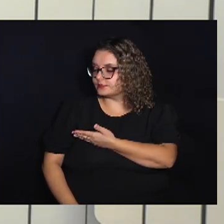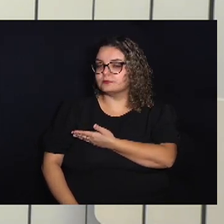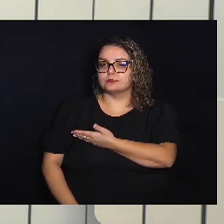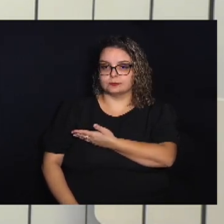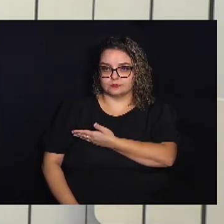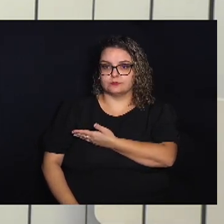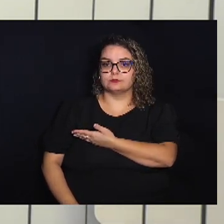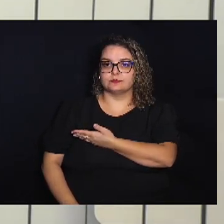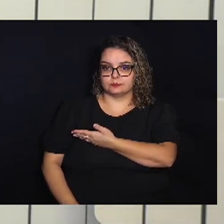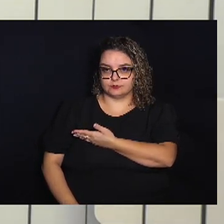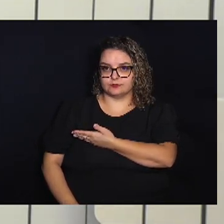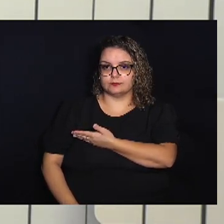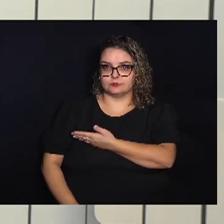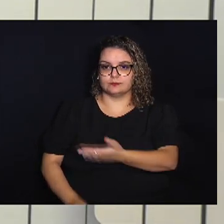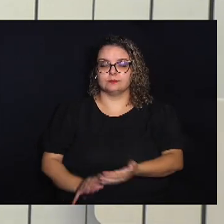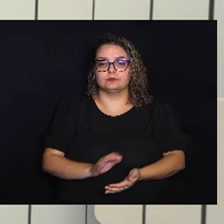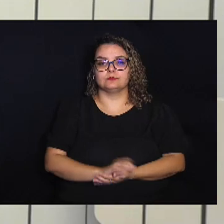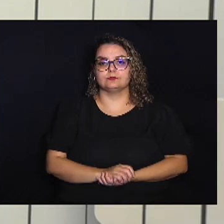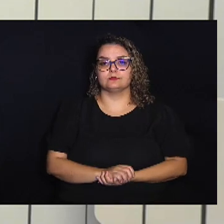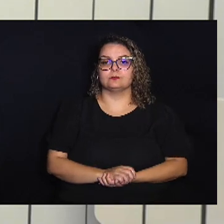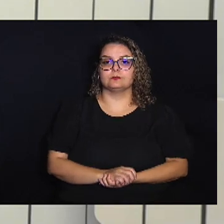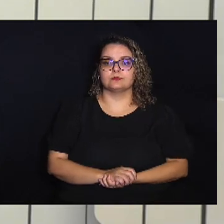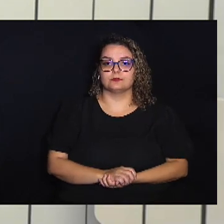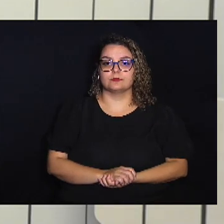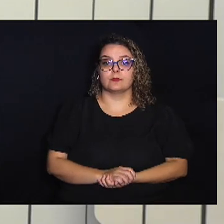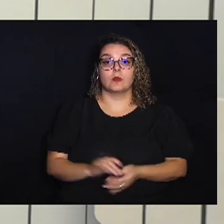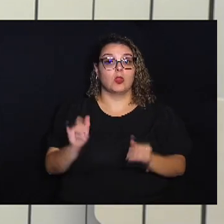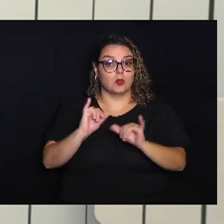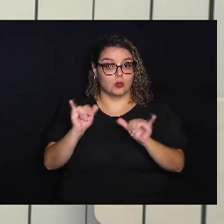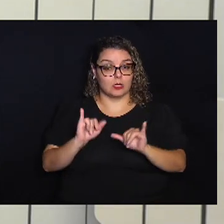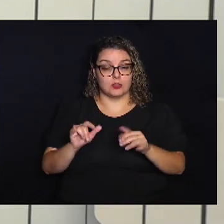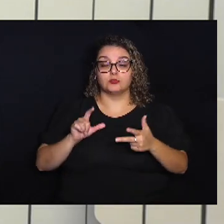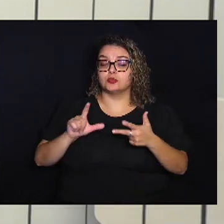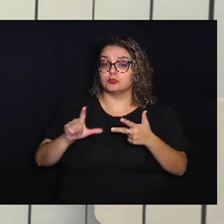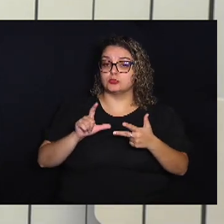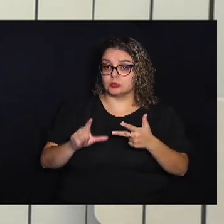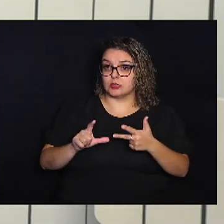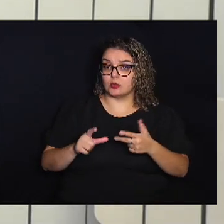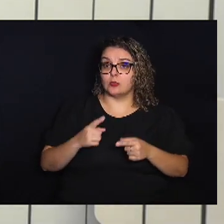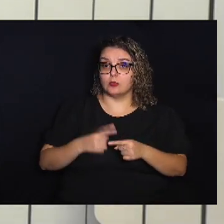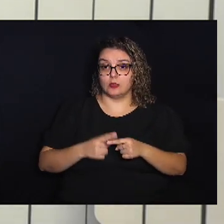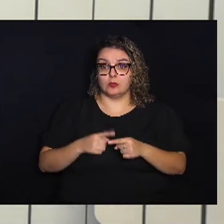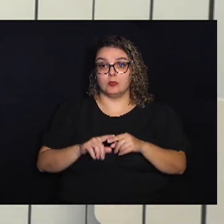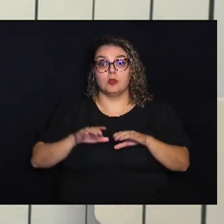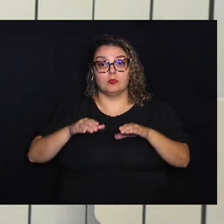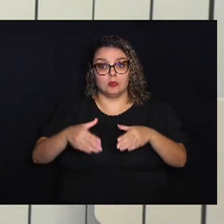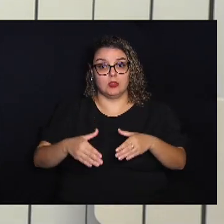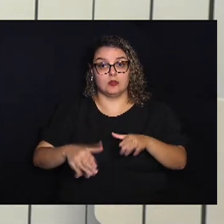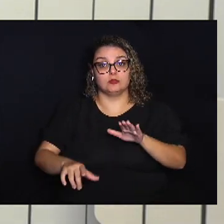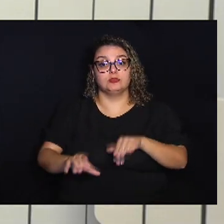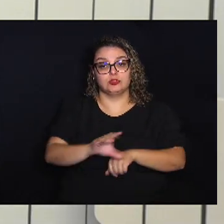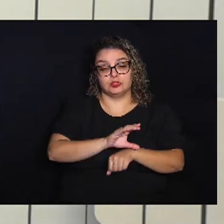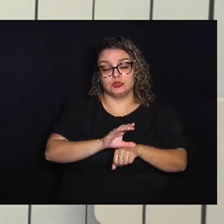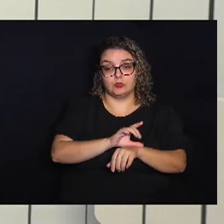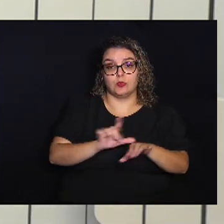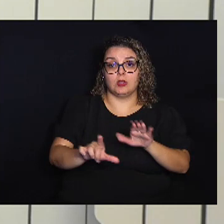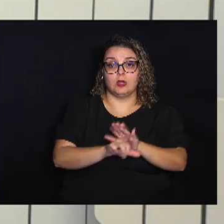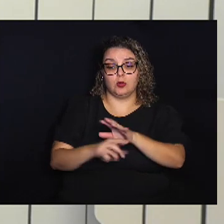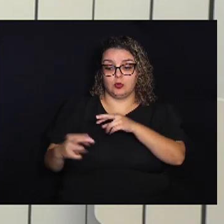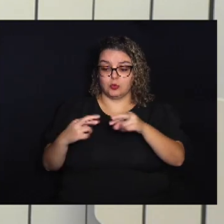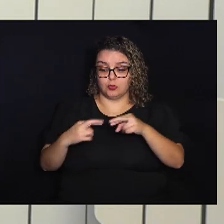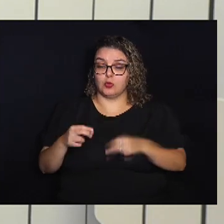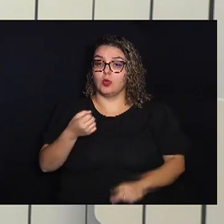da Sopa Campinas Vamos com as notícias do Legislativo Porque a Comissão de Legalidade analisou